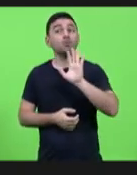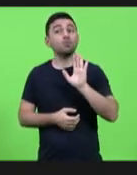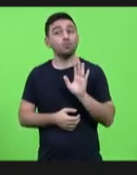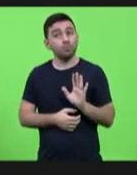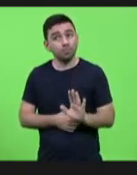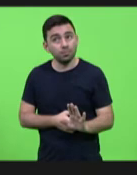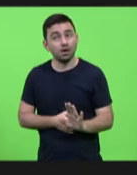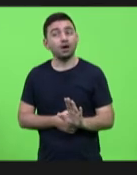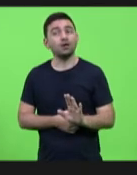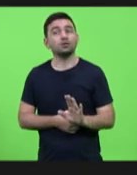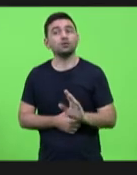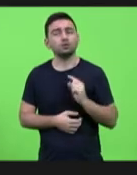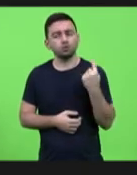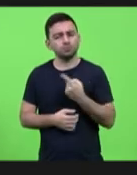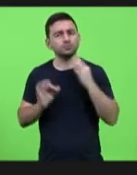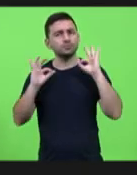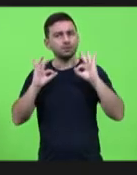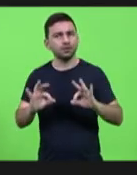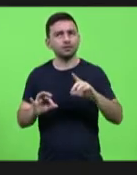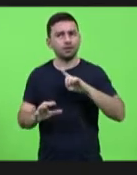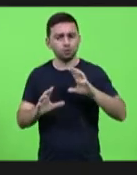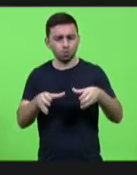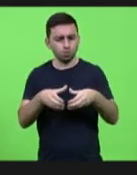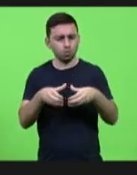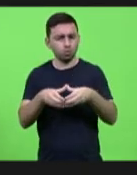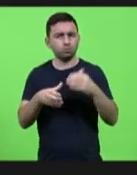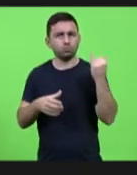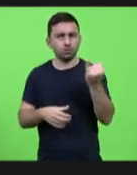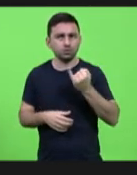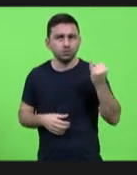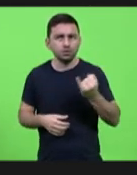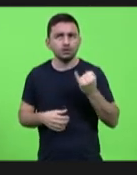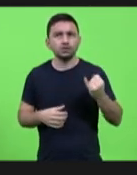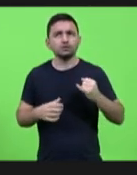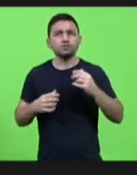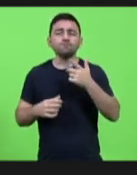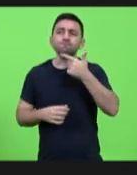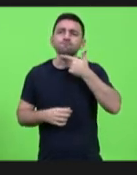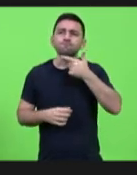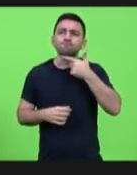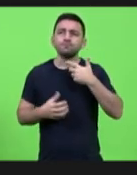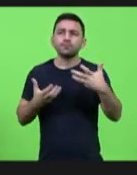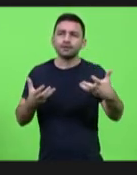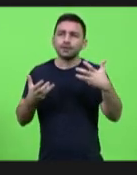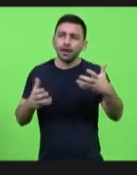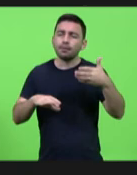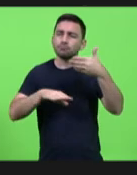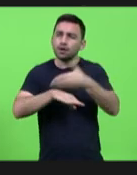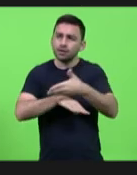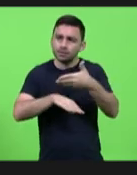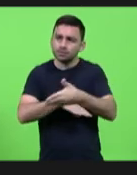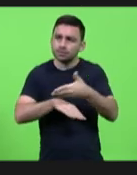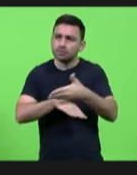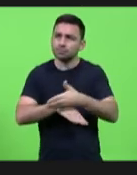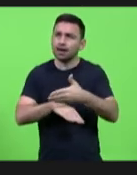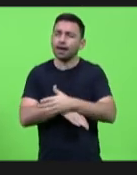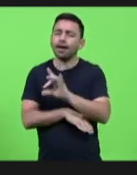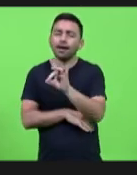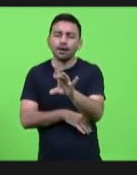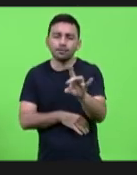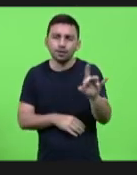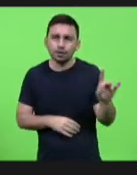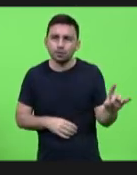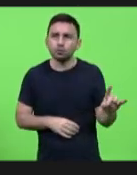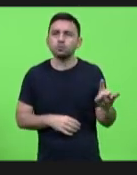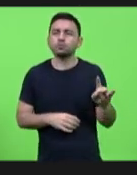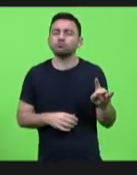mas com certeza temos aqui um grupo importante que está disposto a fazer a participar a se envolver e cada um fazer a sua parte para que